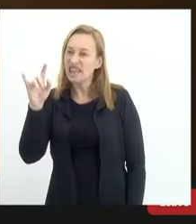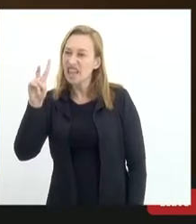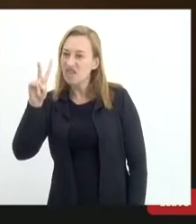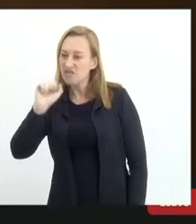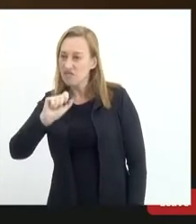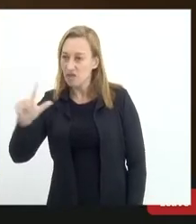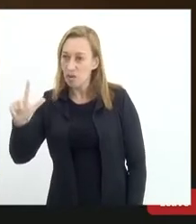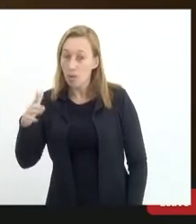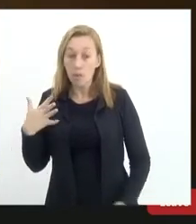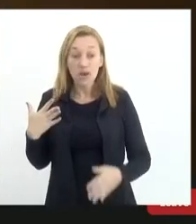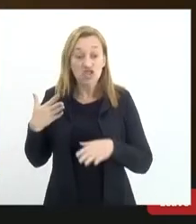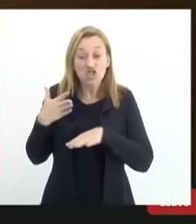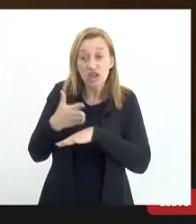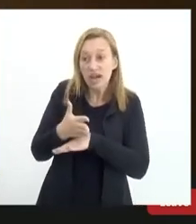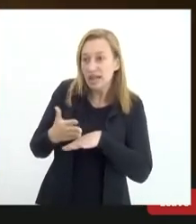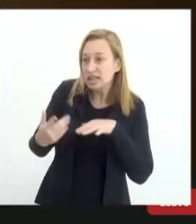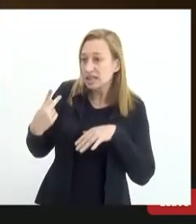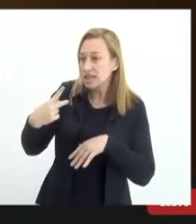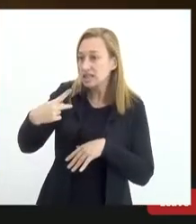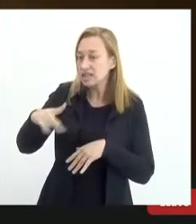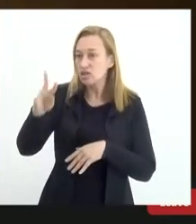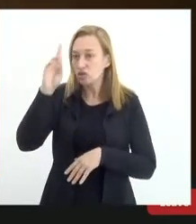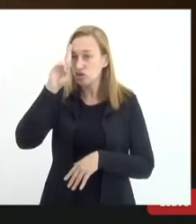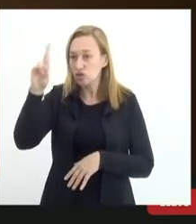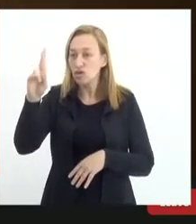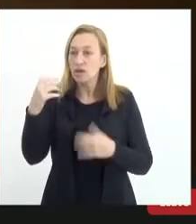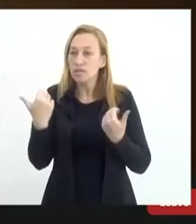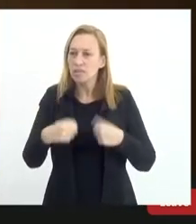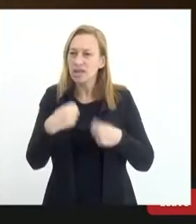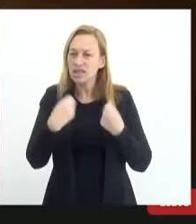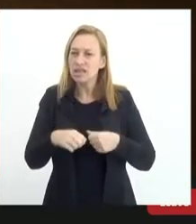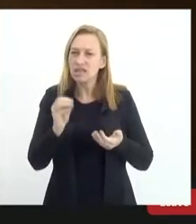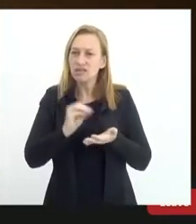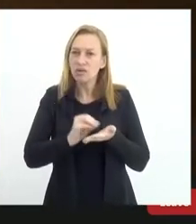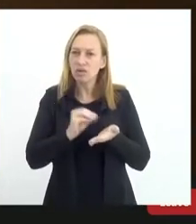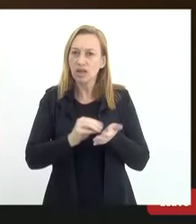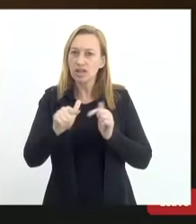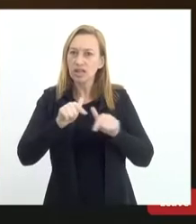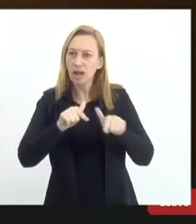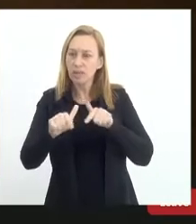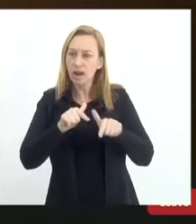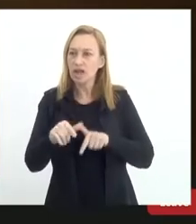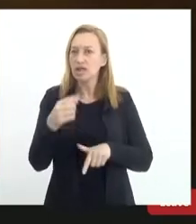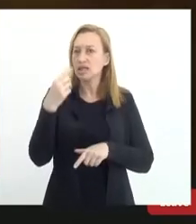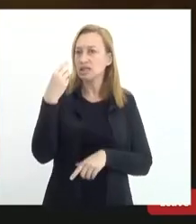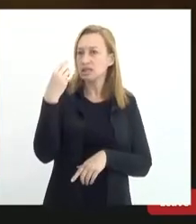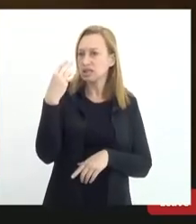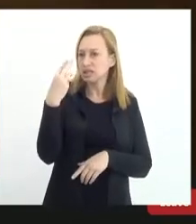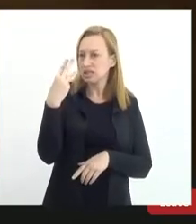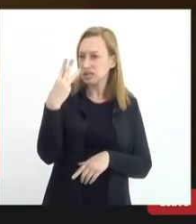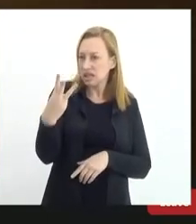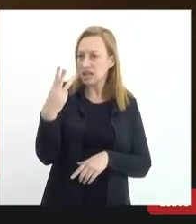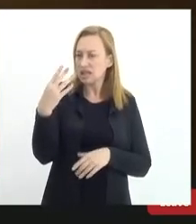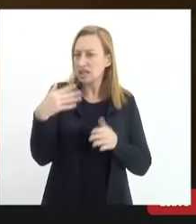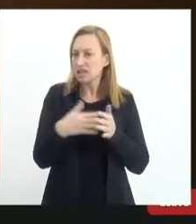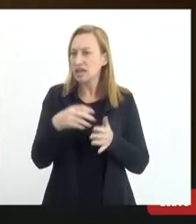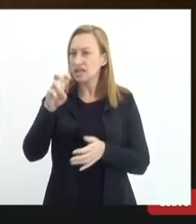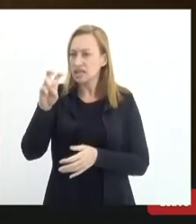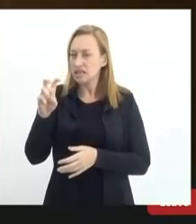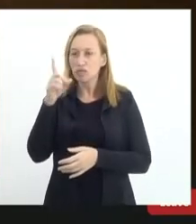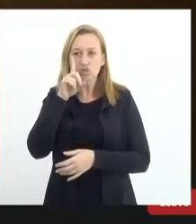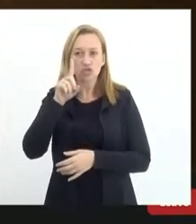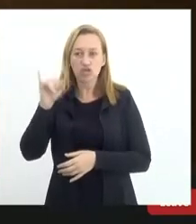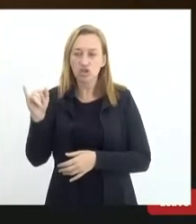chefe e explicar que precisa faltar do trabalho três a cinco dias, ele